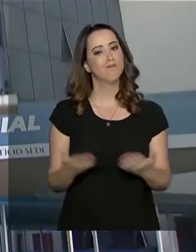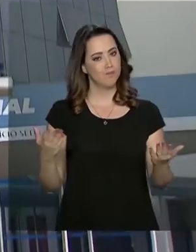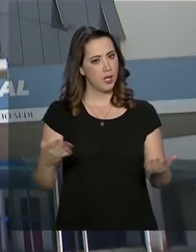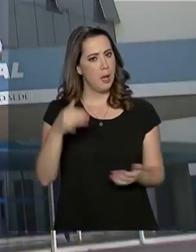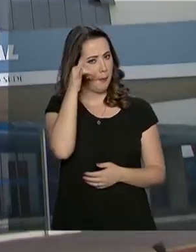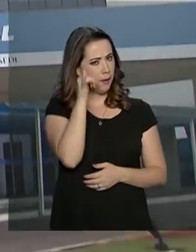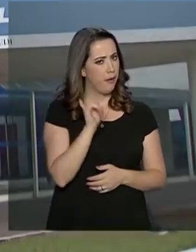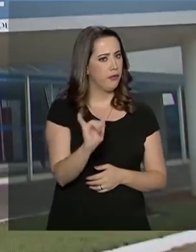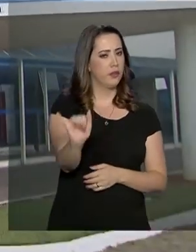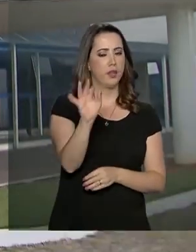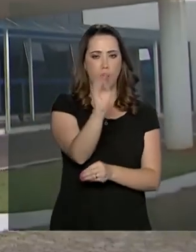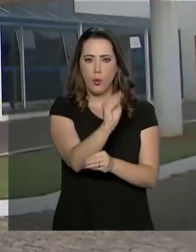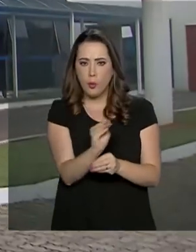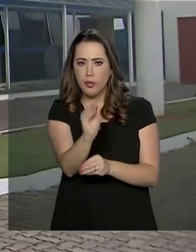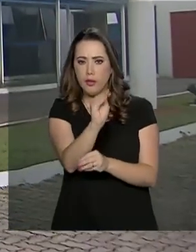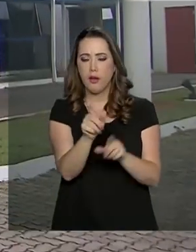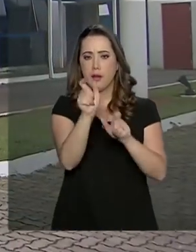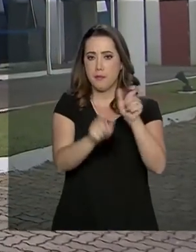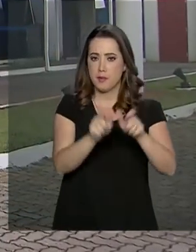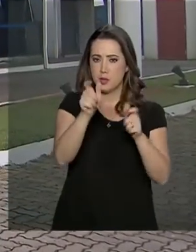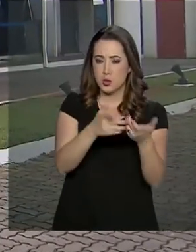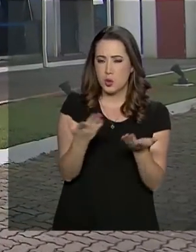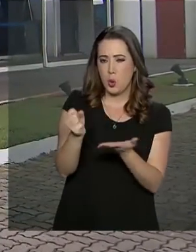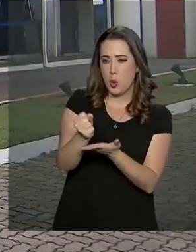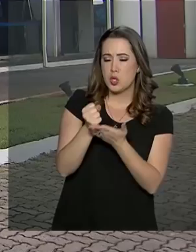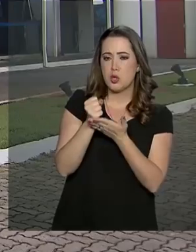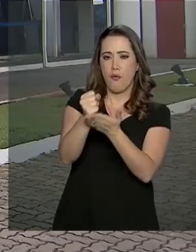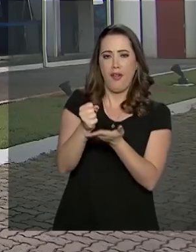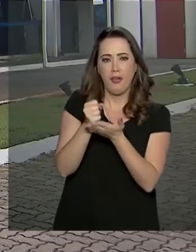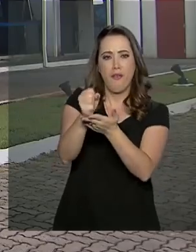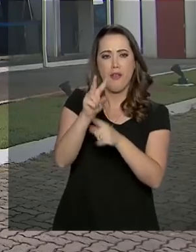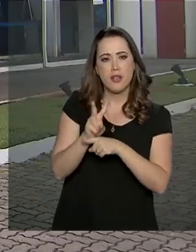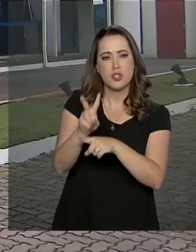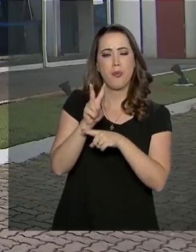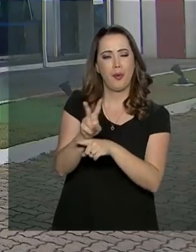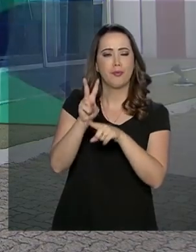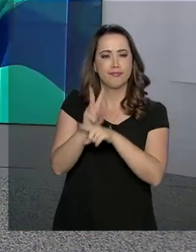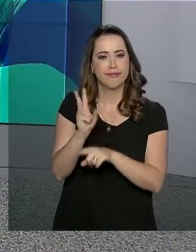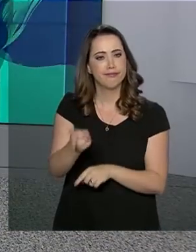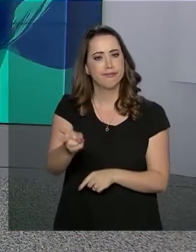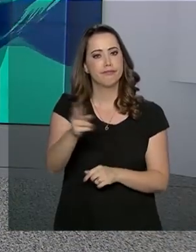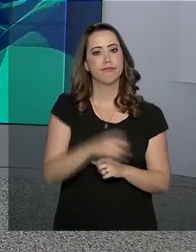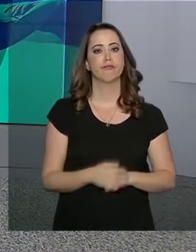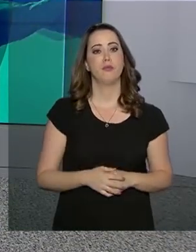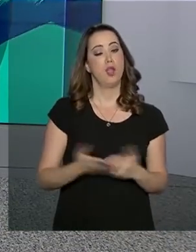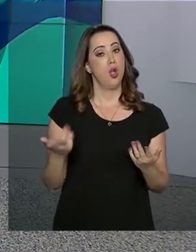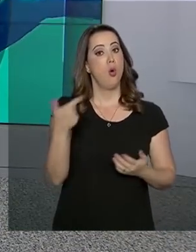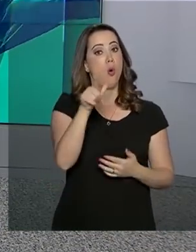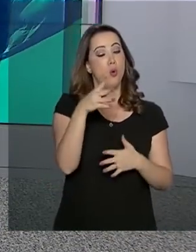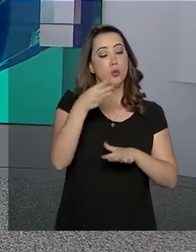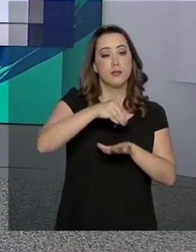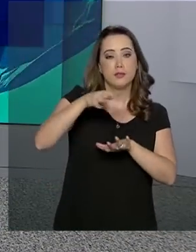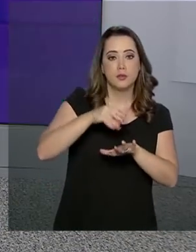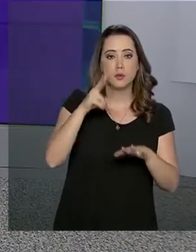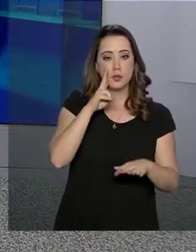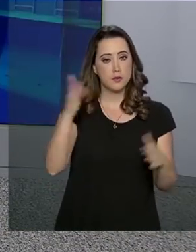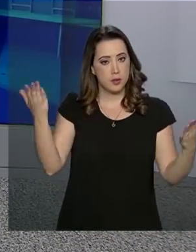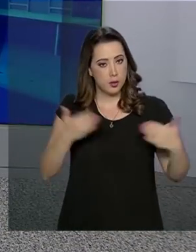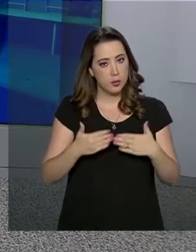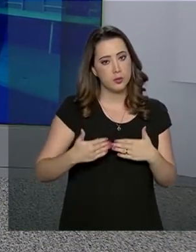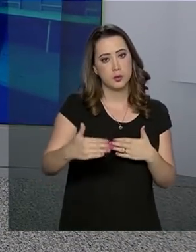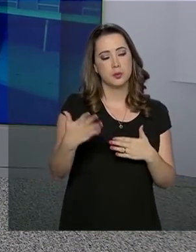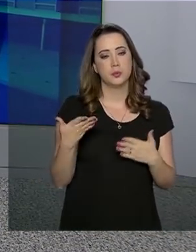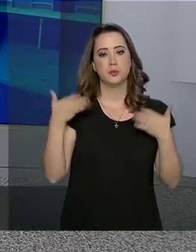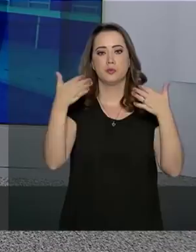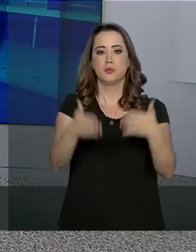medida é para preservar o beneficiário de ofertas abusivas de financeiras. Essas e outras notícias você acompanha agora.